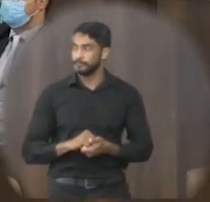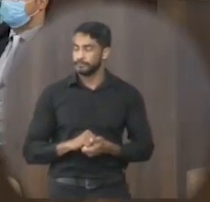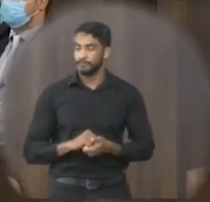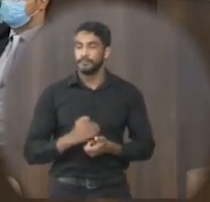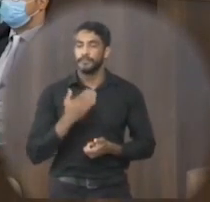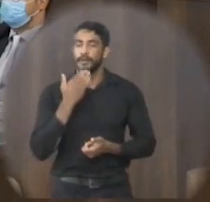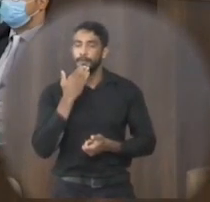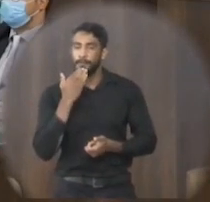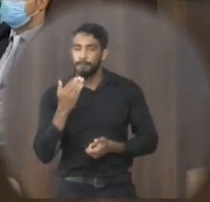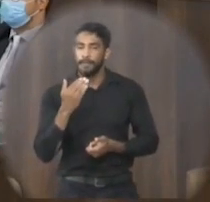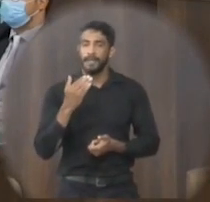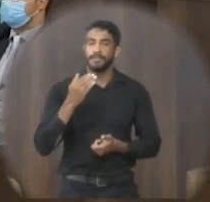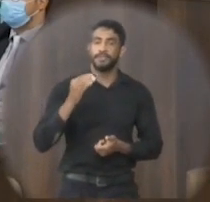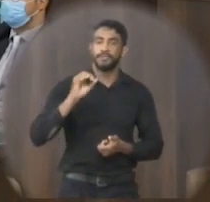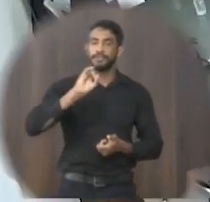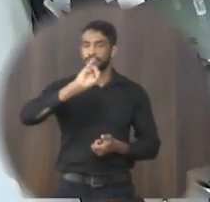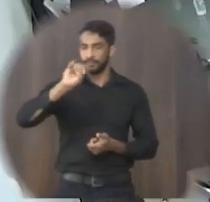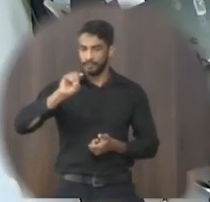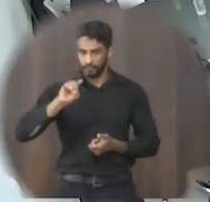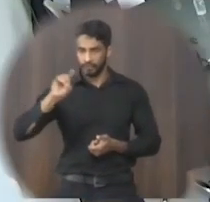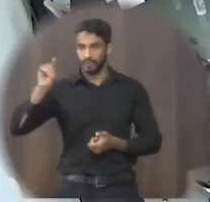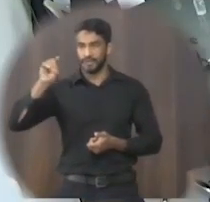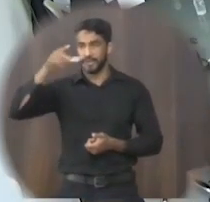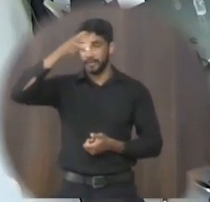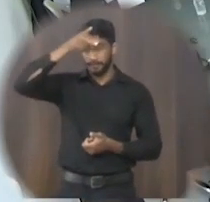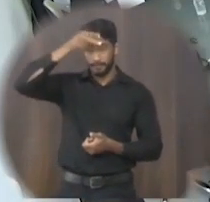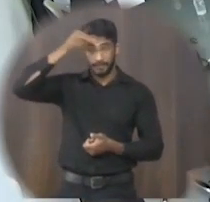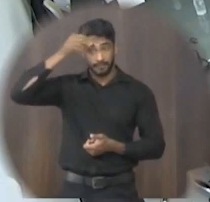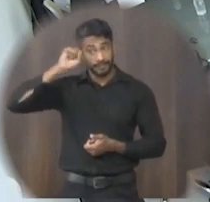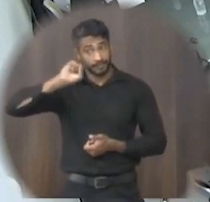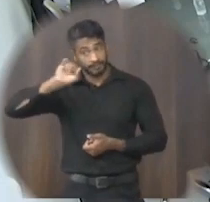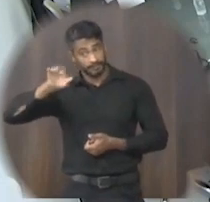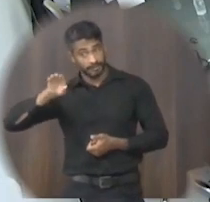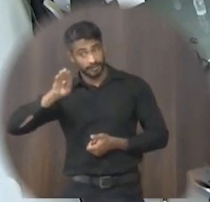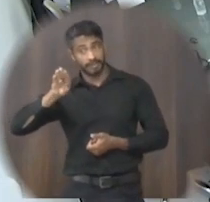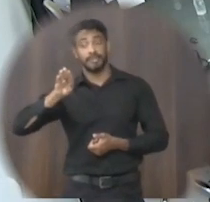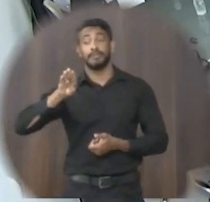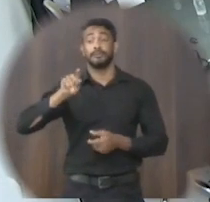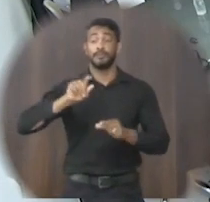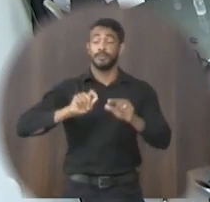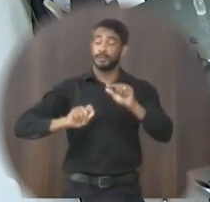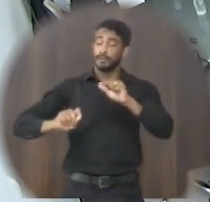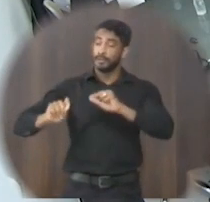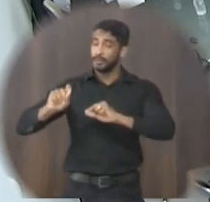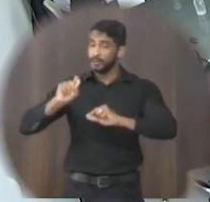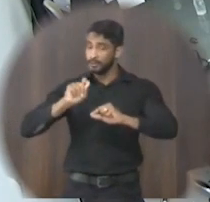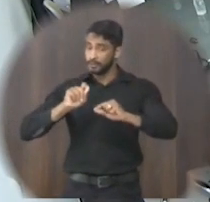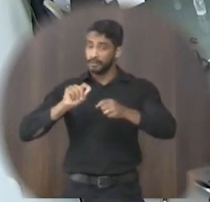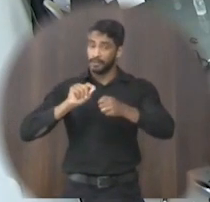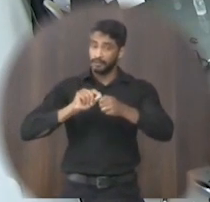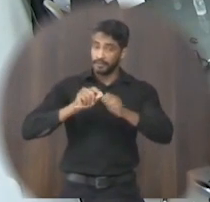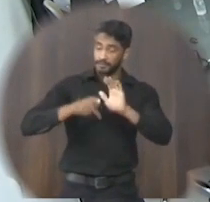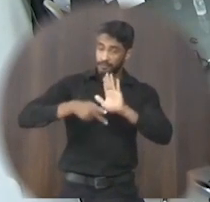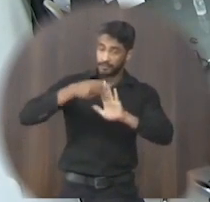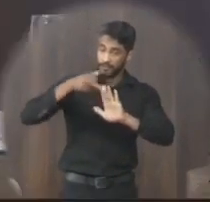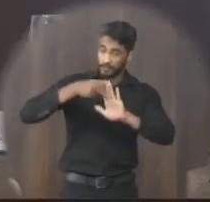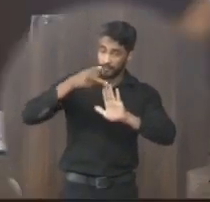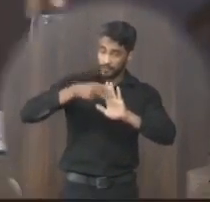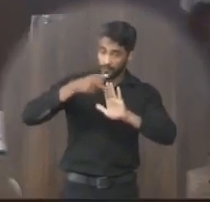requeiro ao senhor José Aparecido Mendes Santos prefeito municipal de Janaúba que considere a execução do projeto